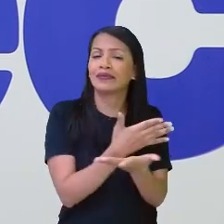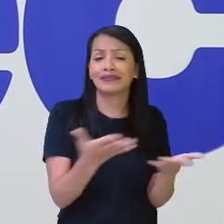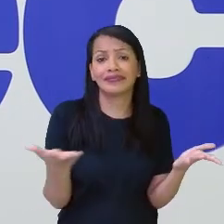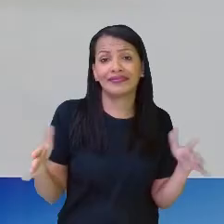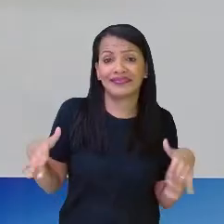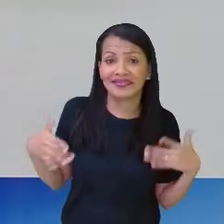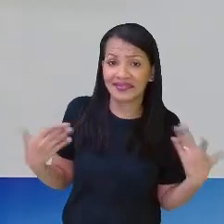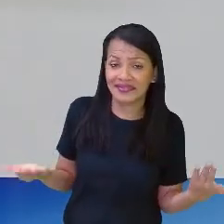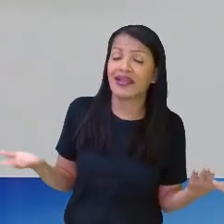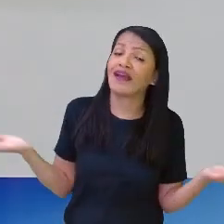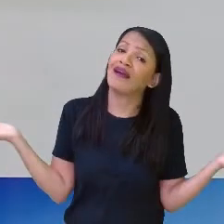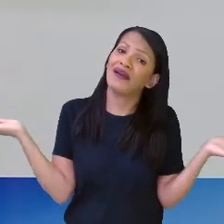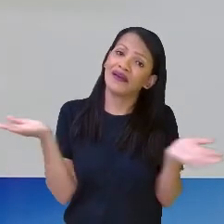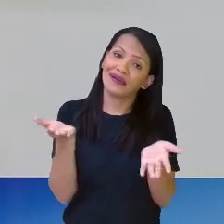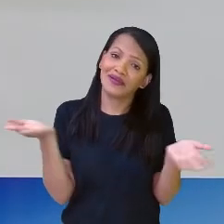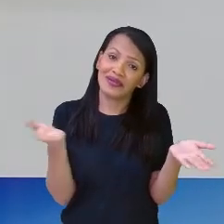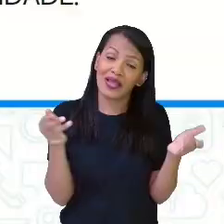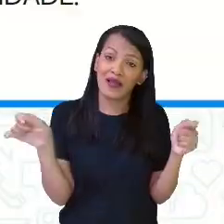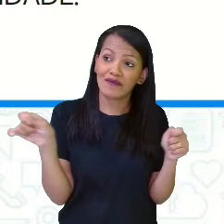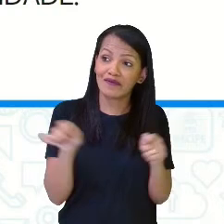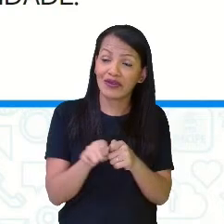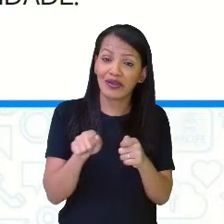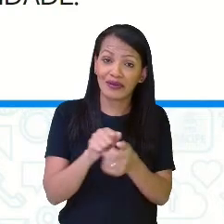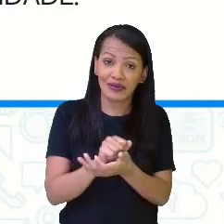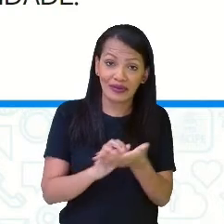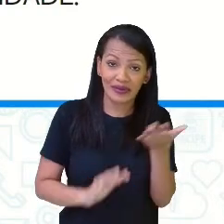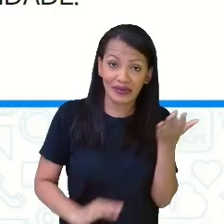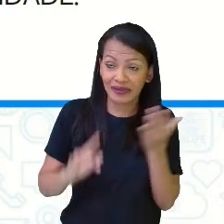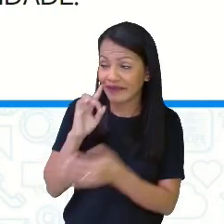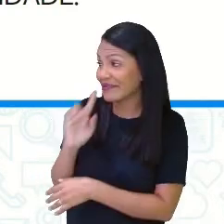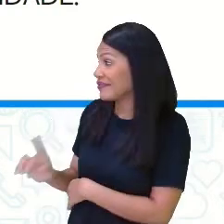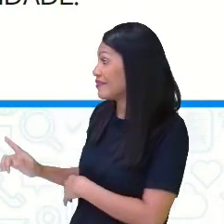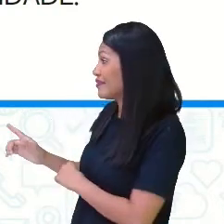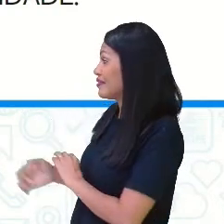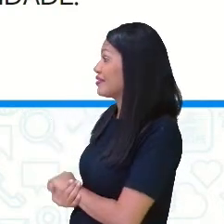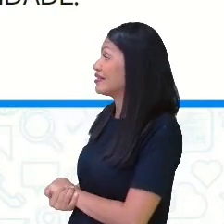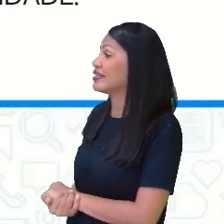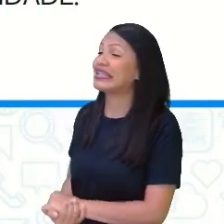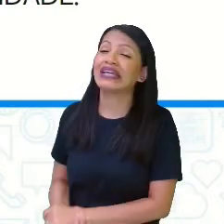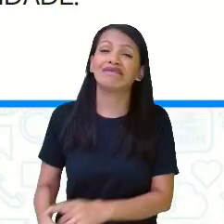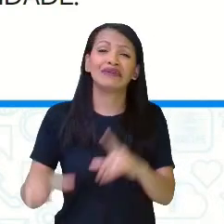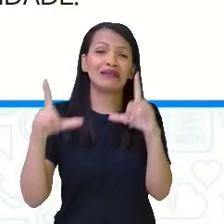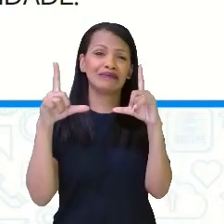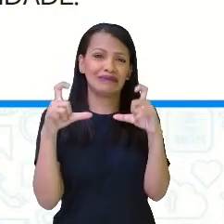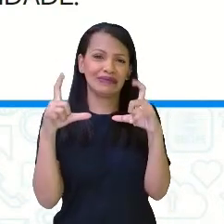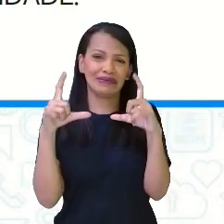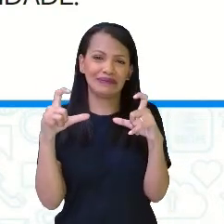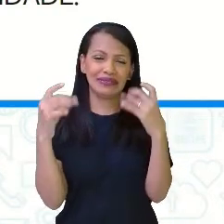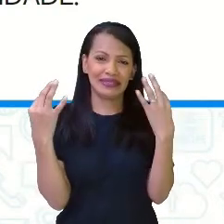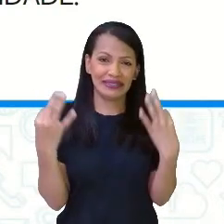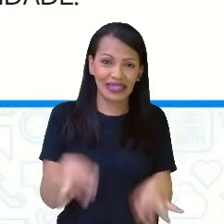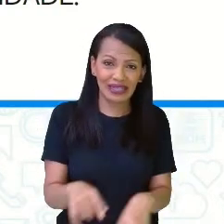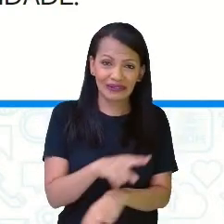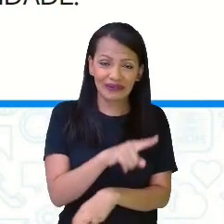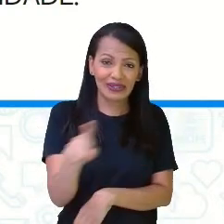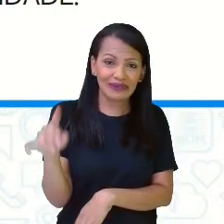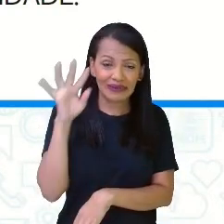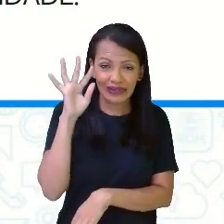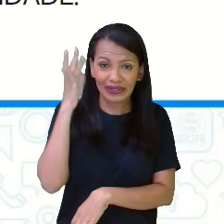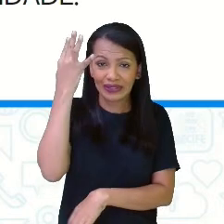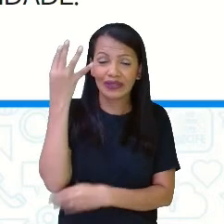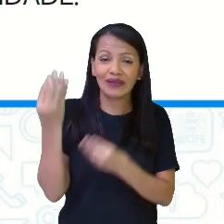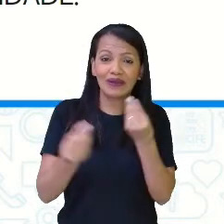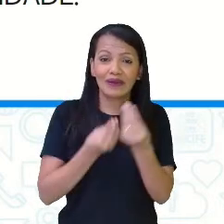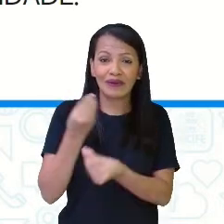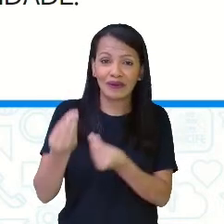gente, então, ó, agora faz aí essa atividade desafio. Printa essa tela, certo? E você vai resolver com